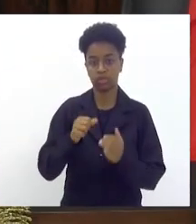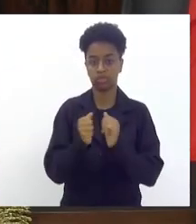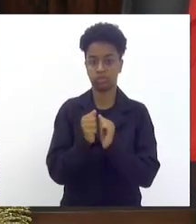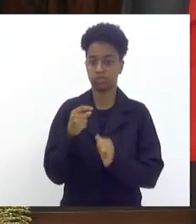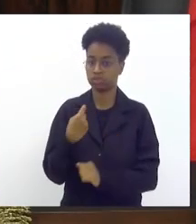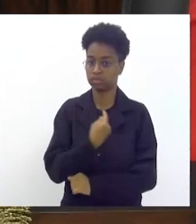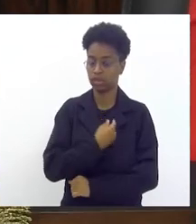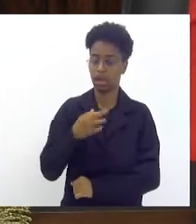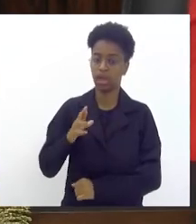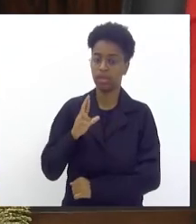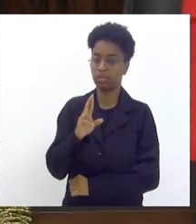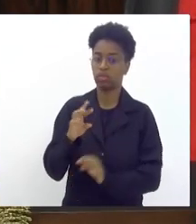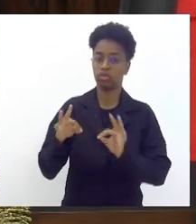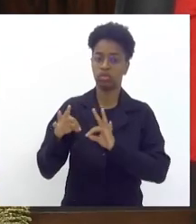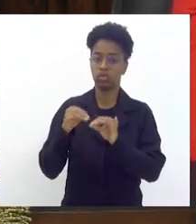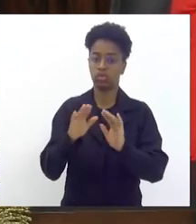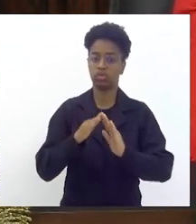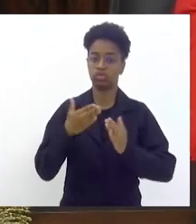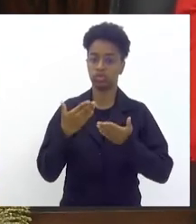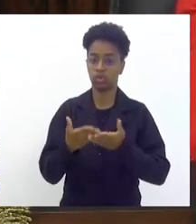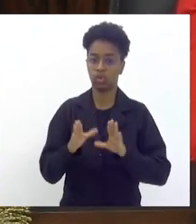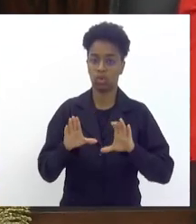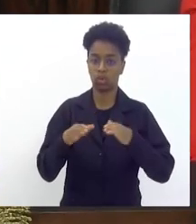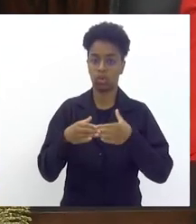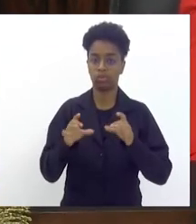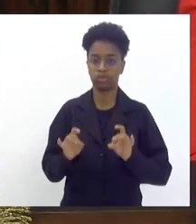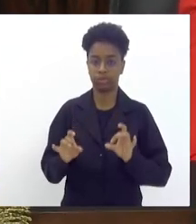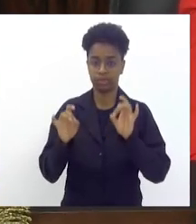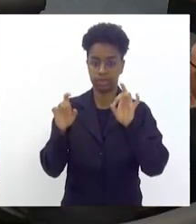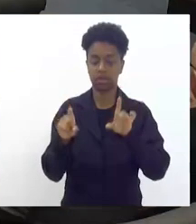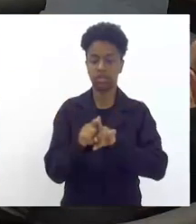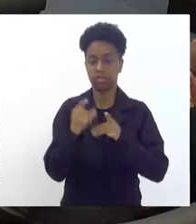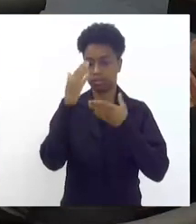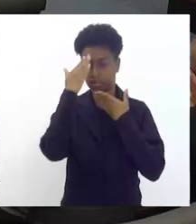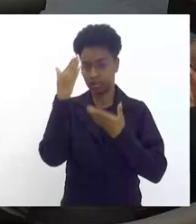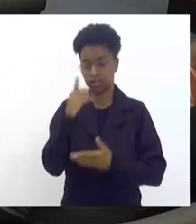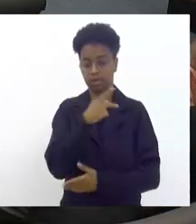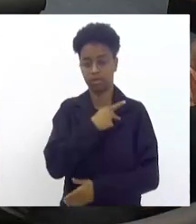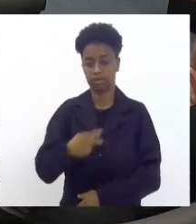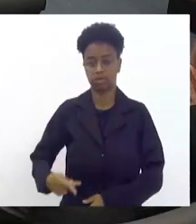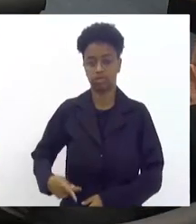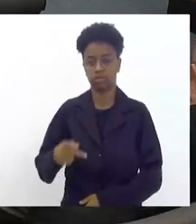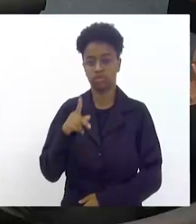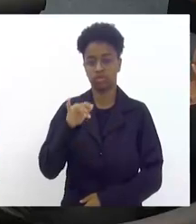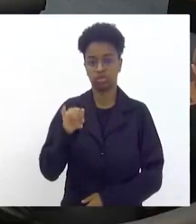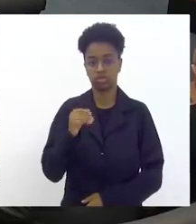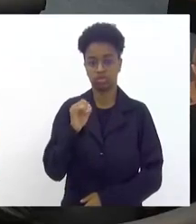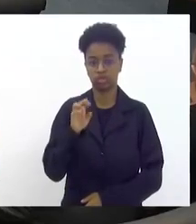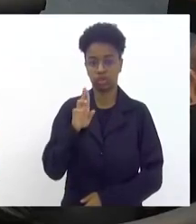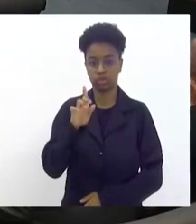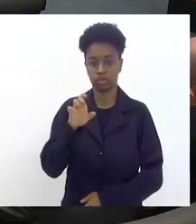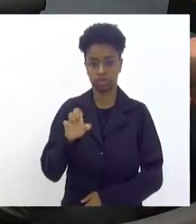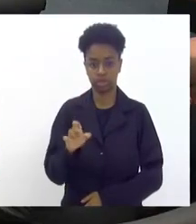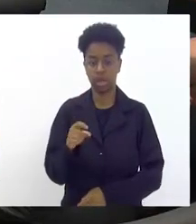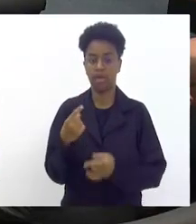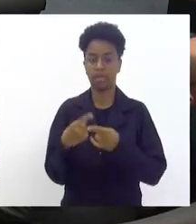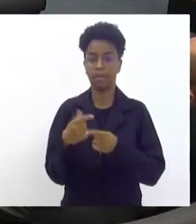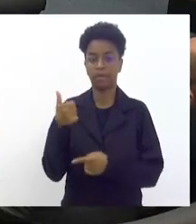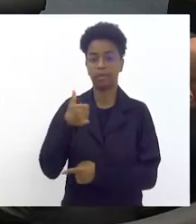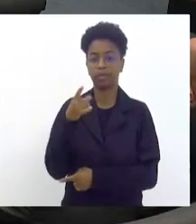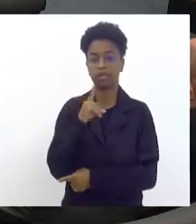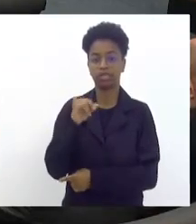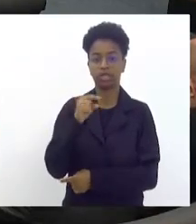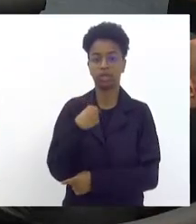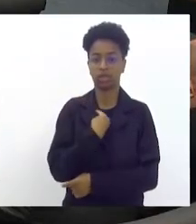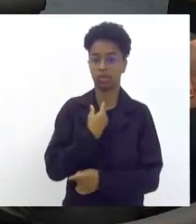representando todas as escolas do grupo especial agradecer ao presidente Jorge porque no primeiro dia que apresentamos o